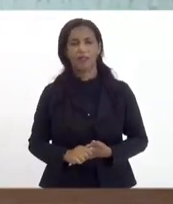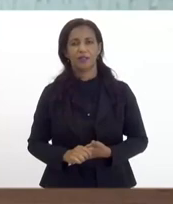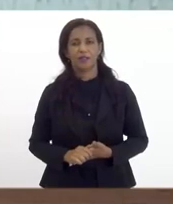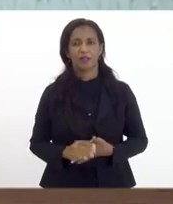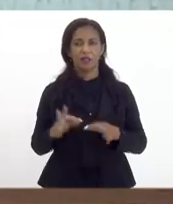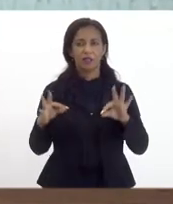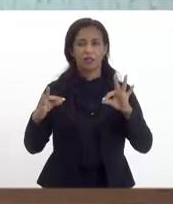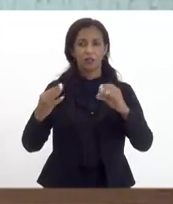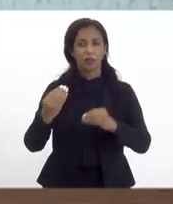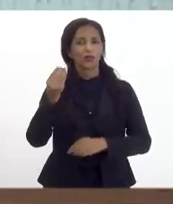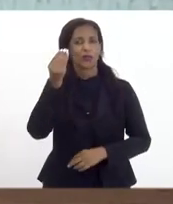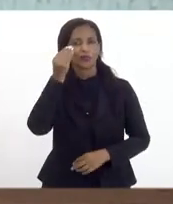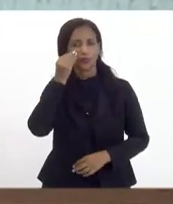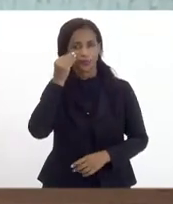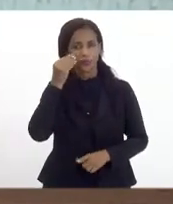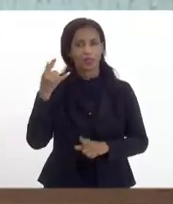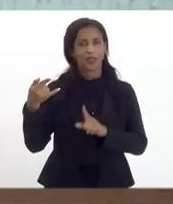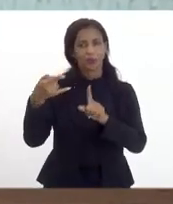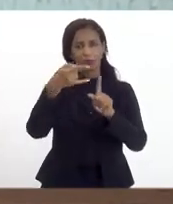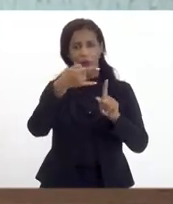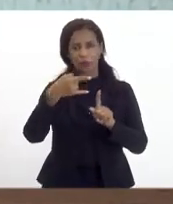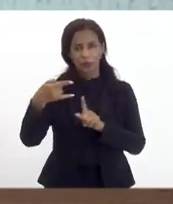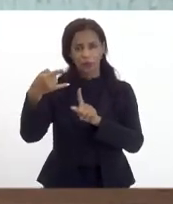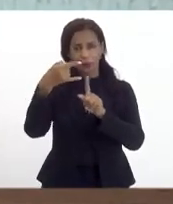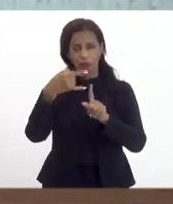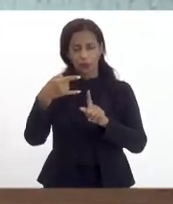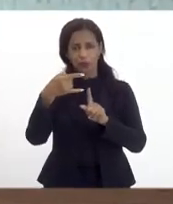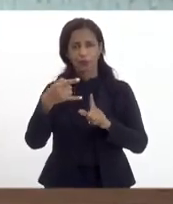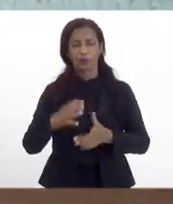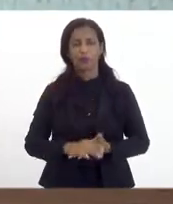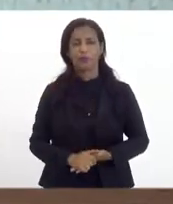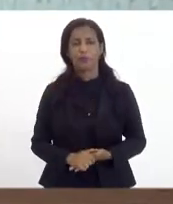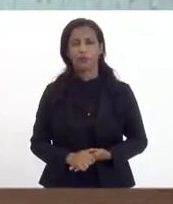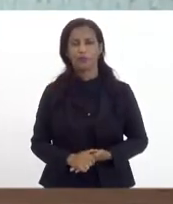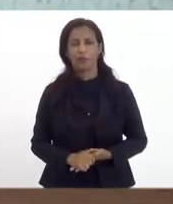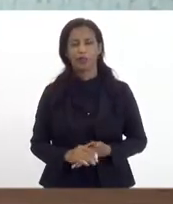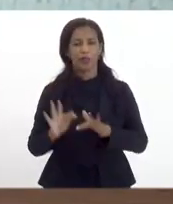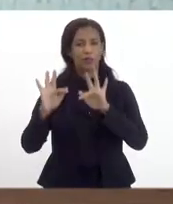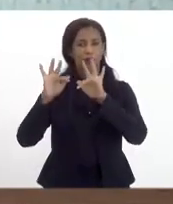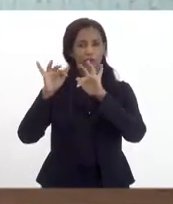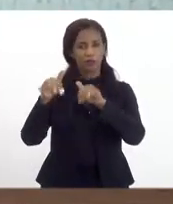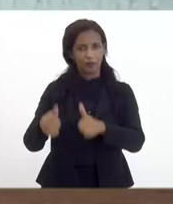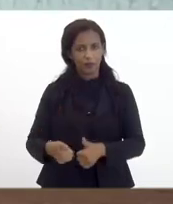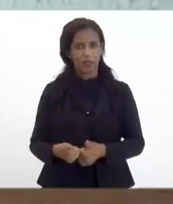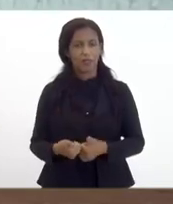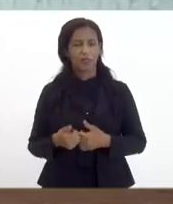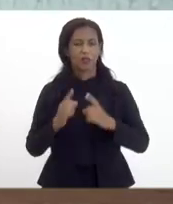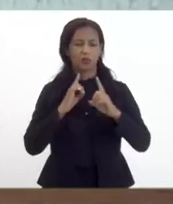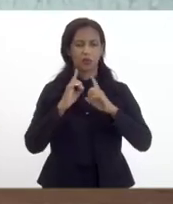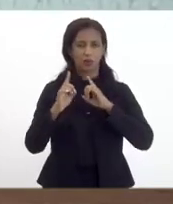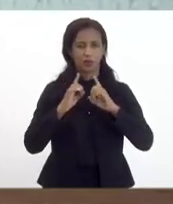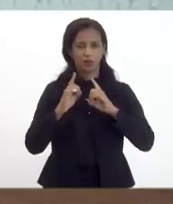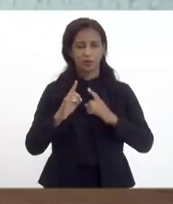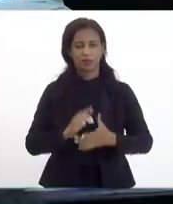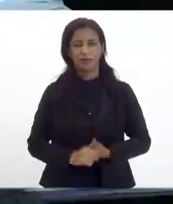obrigado a todos que estão nos assistindo encerro a sessão encerro o nosso debate